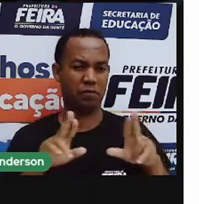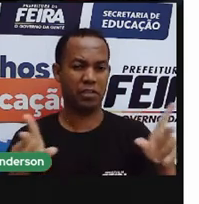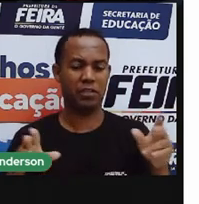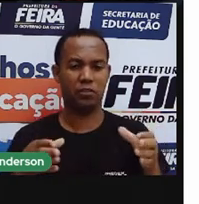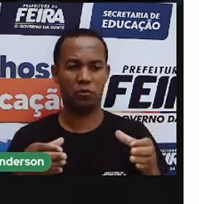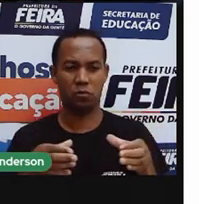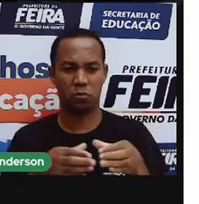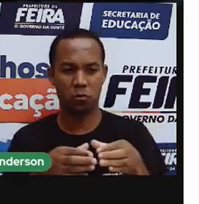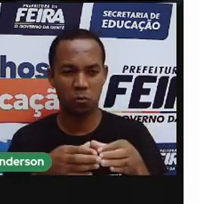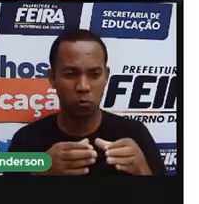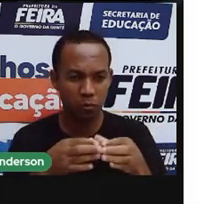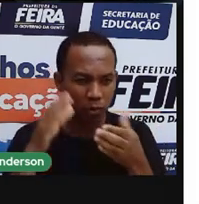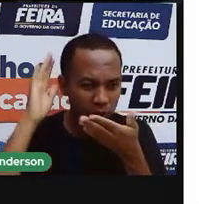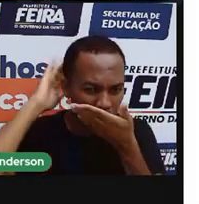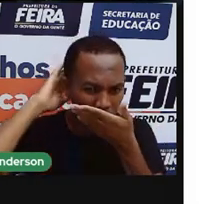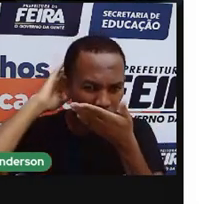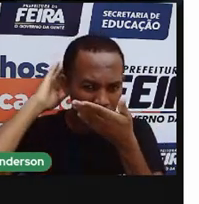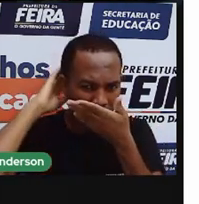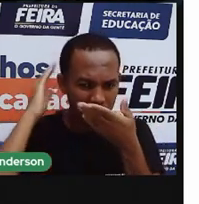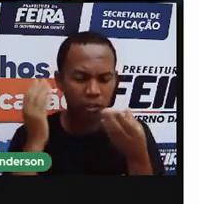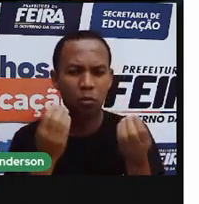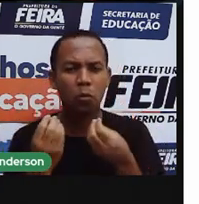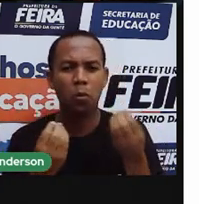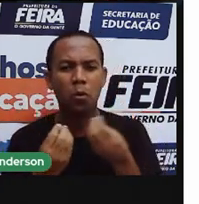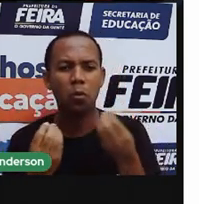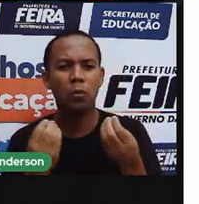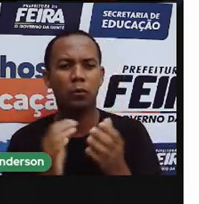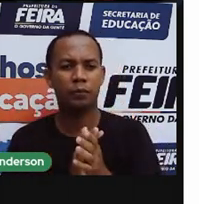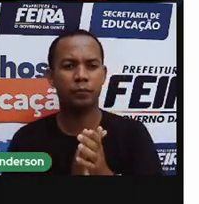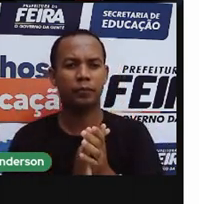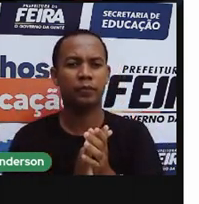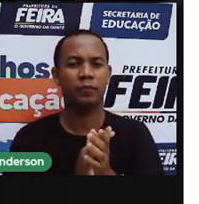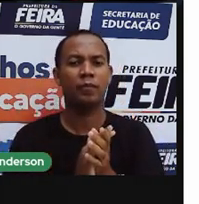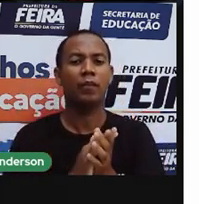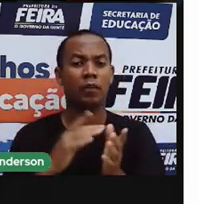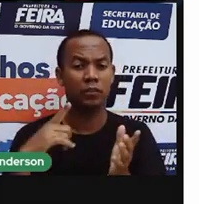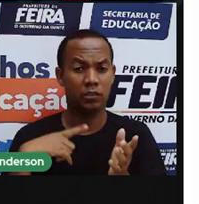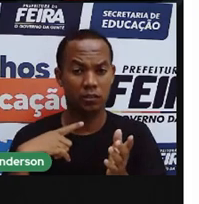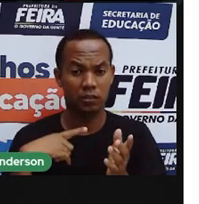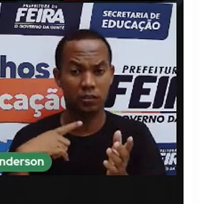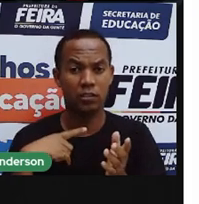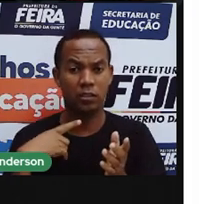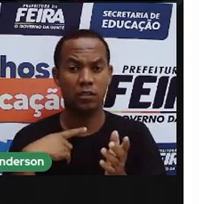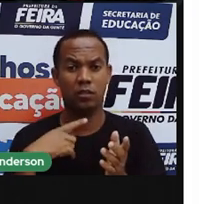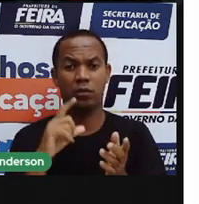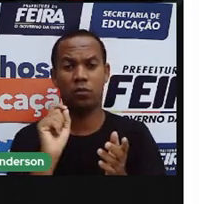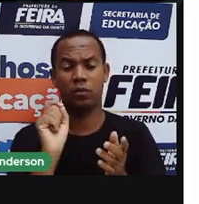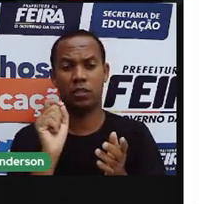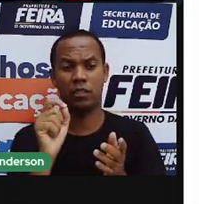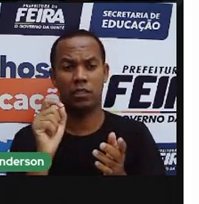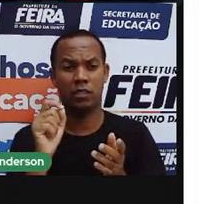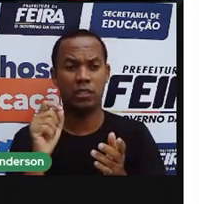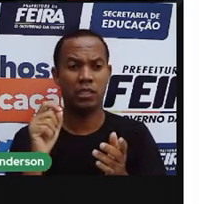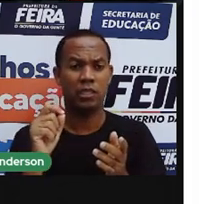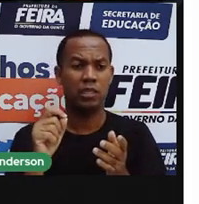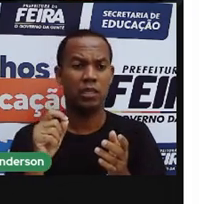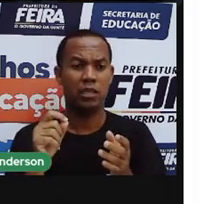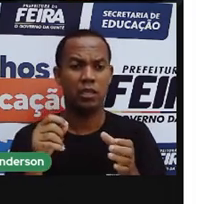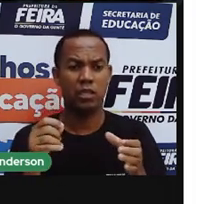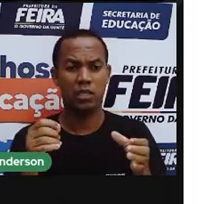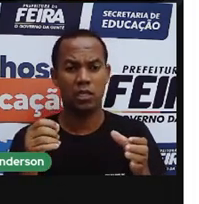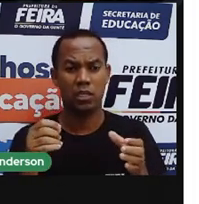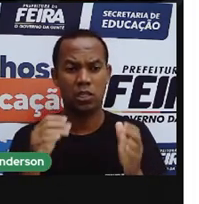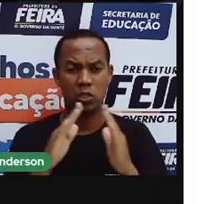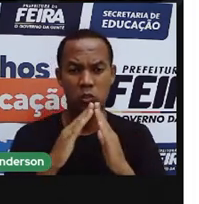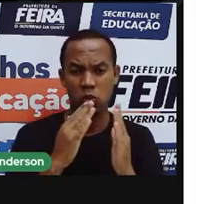indígenas, né, entre os indígenas e os portugueses, eles estavam aqui, os indígenas estavam aqui, tem toda a sua rotina diária e,